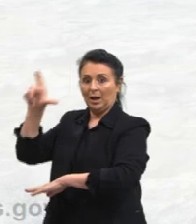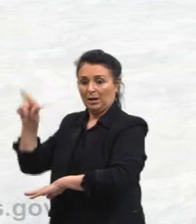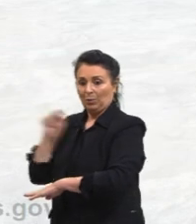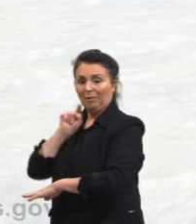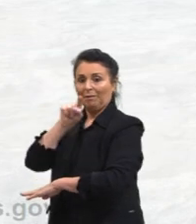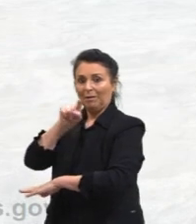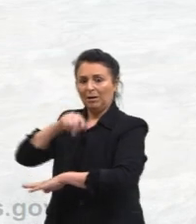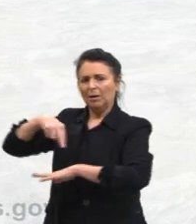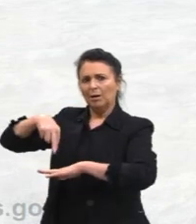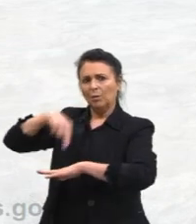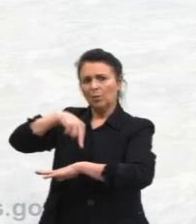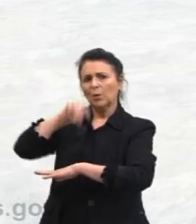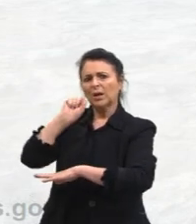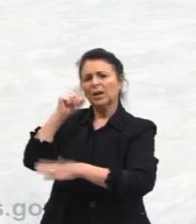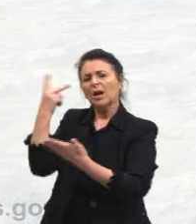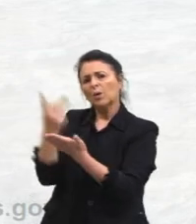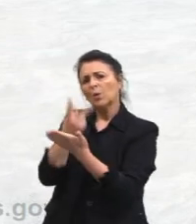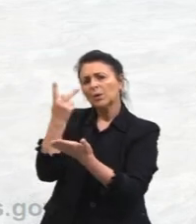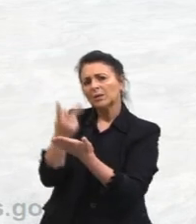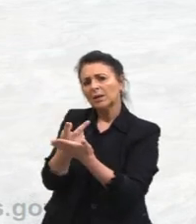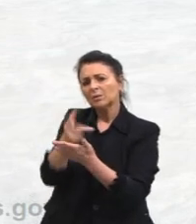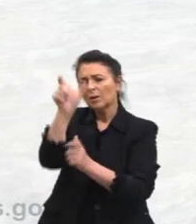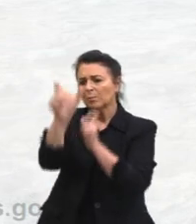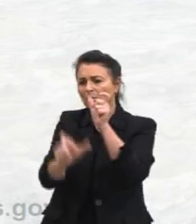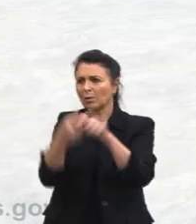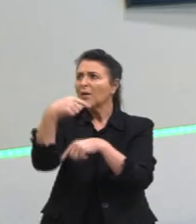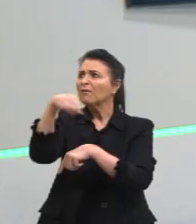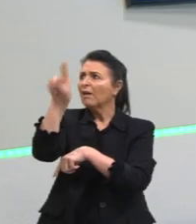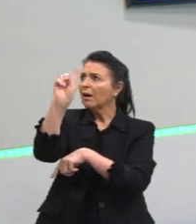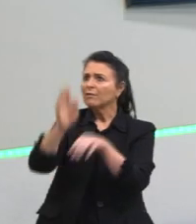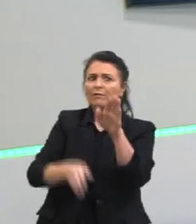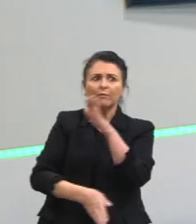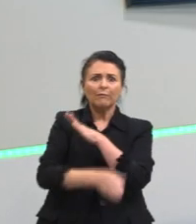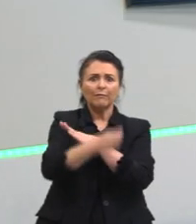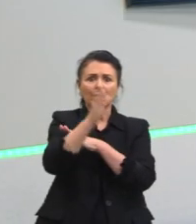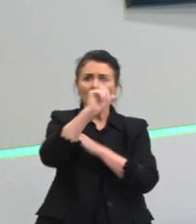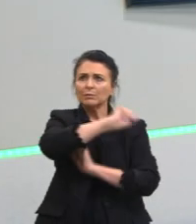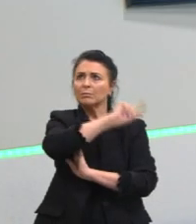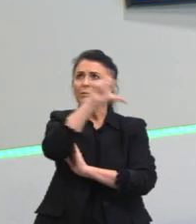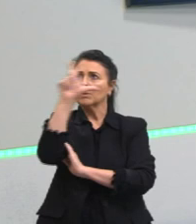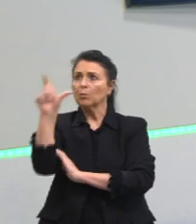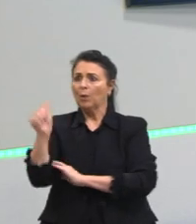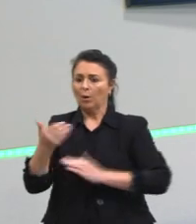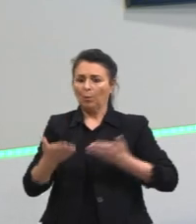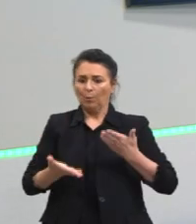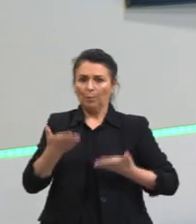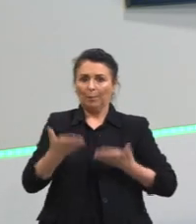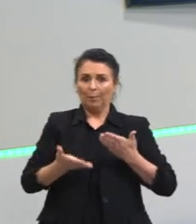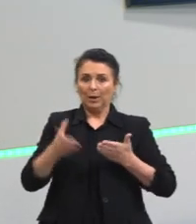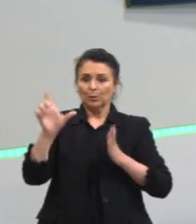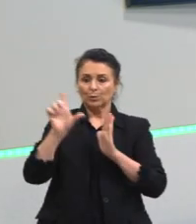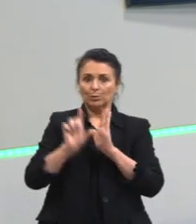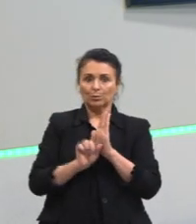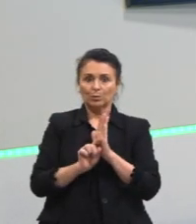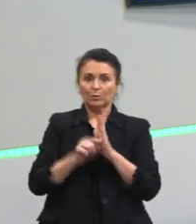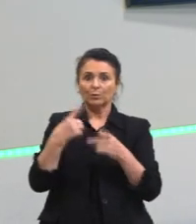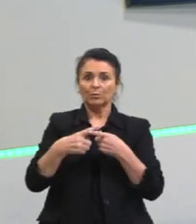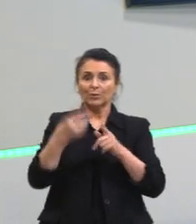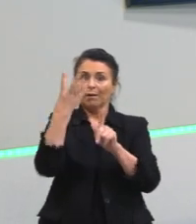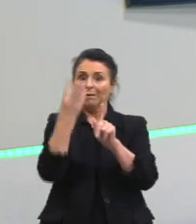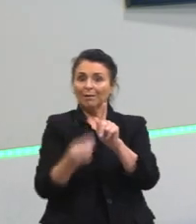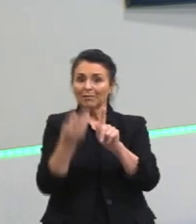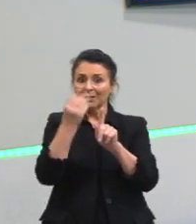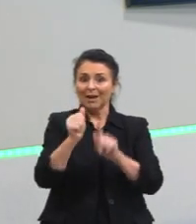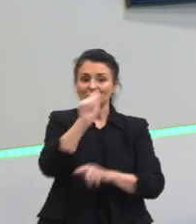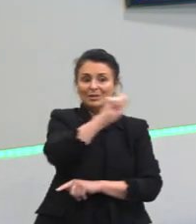acontece quando uma pessoa vai para a Lua? O peso dela fica menor. Por quê? Porque a gravidade da